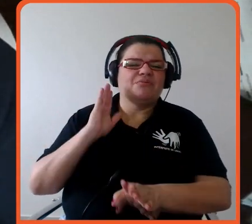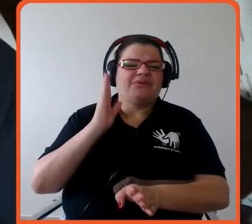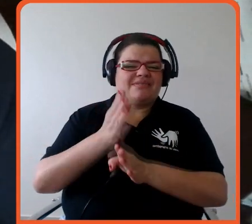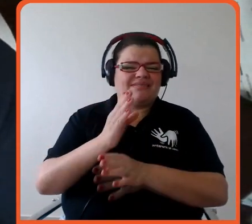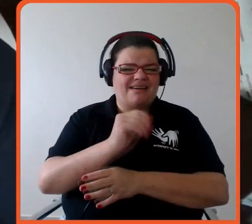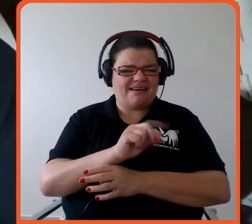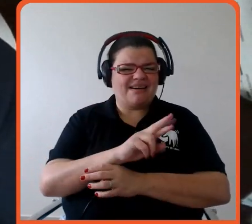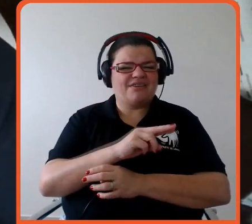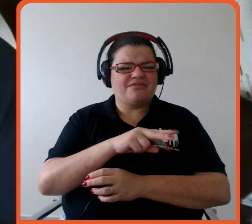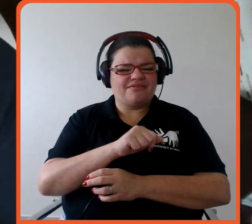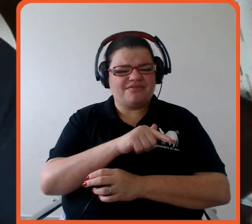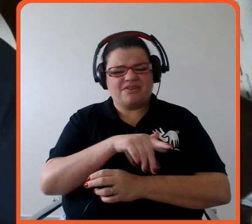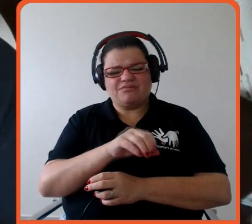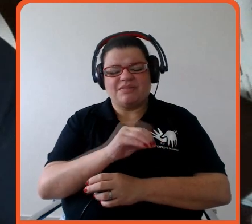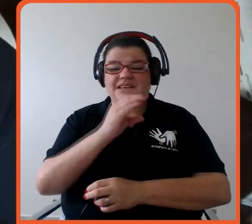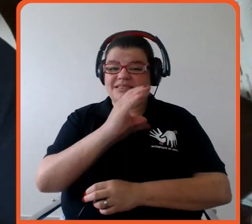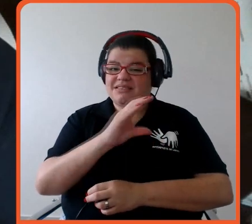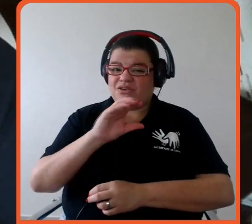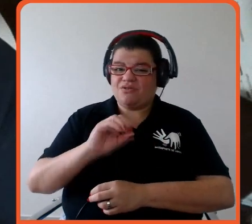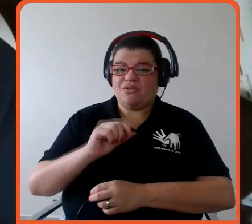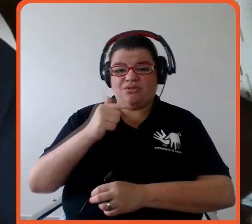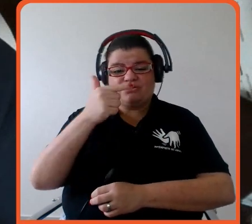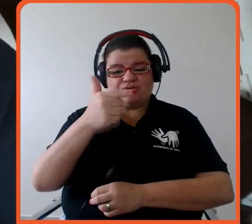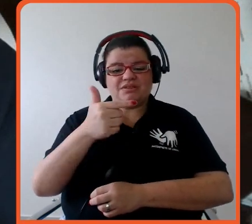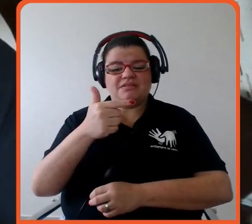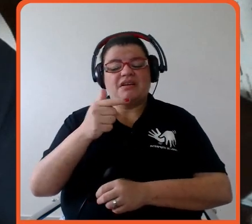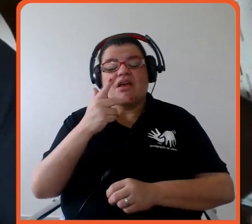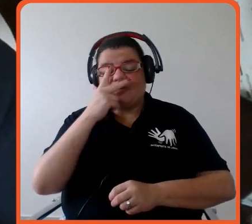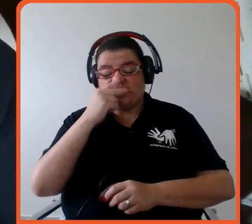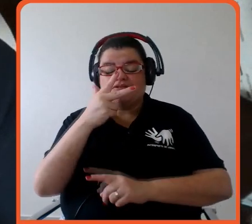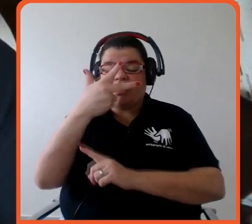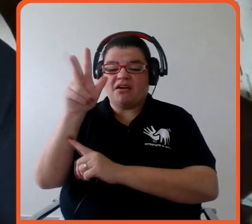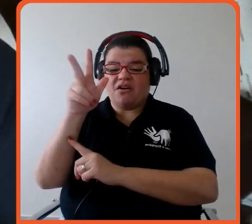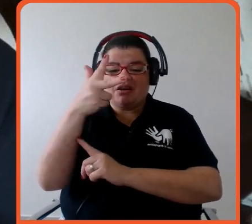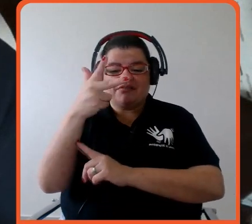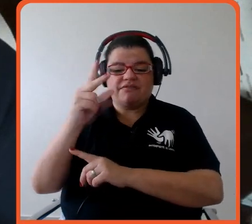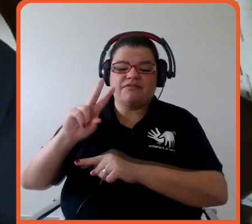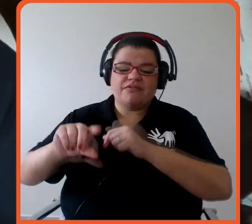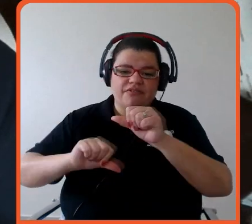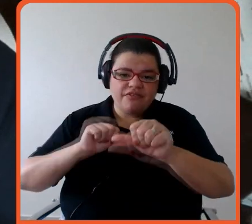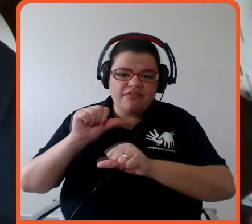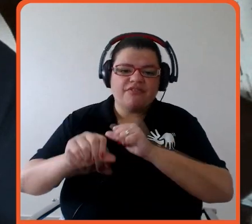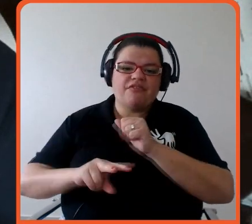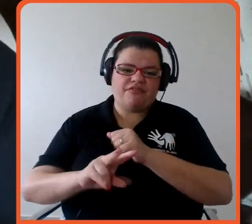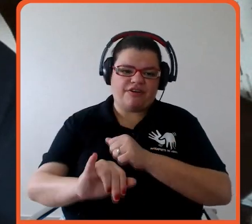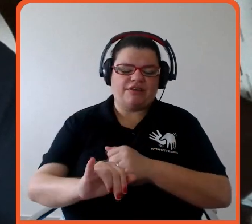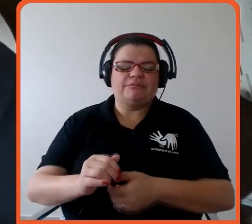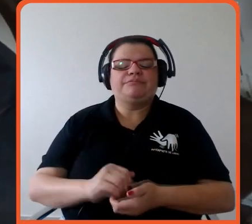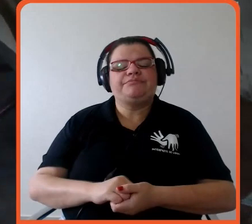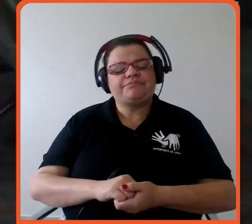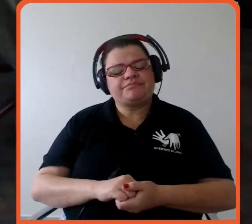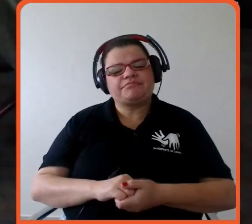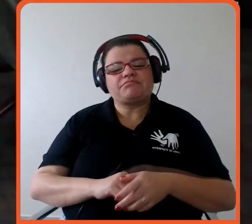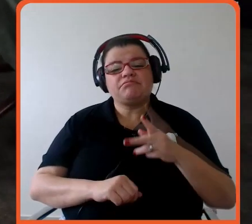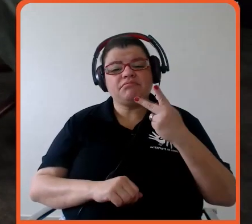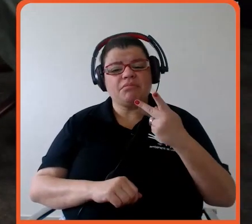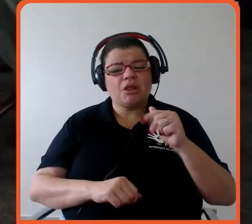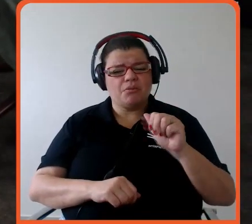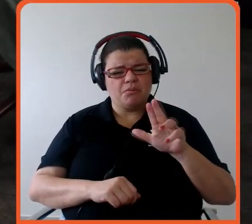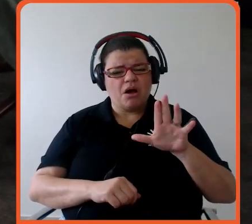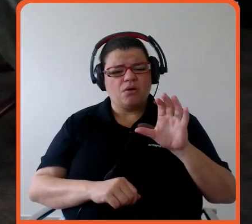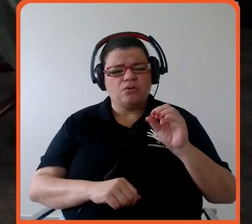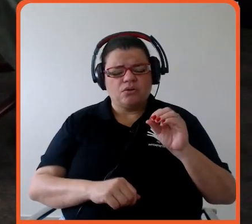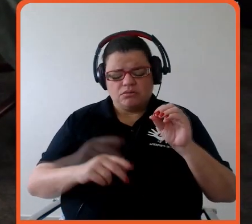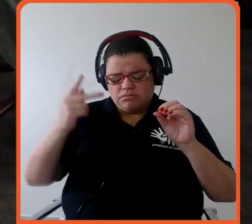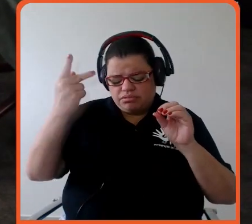CO2 é o que vai fazer mais diferença obrigado Paulo trazendo um pouco aqui para o microcosmo dos dois